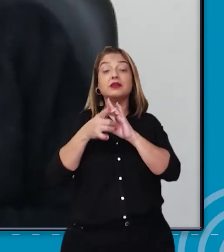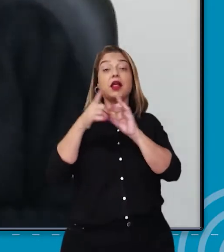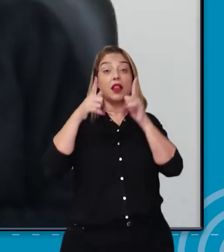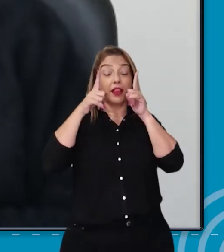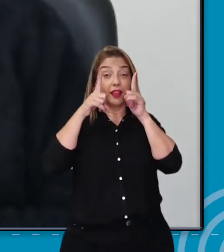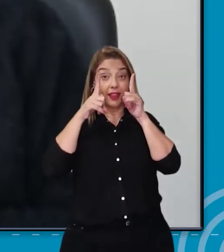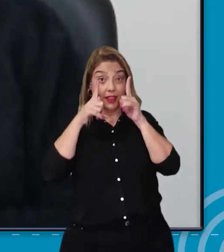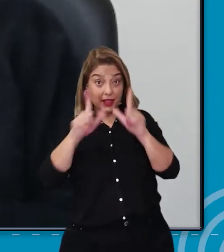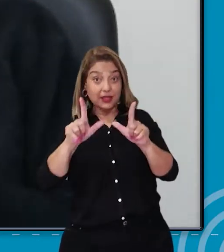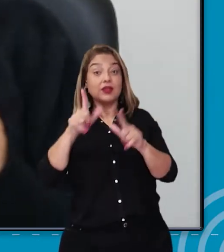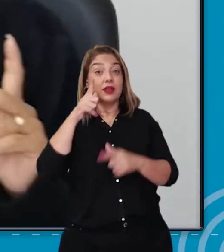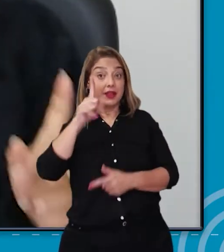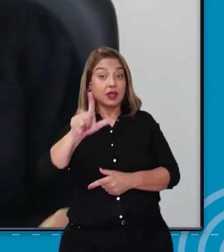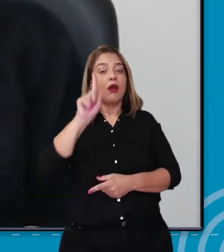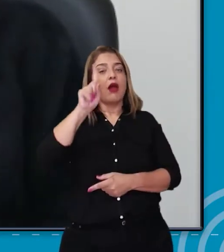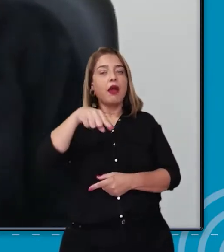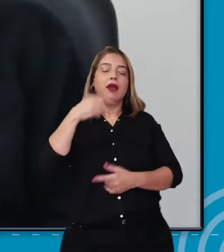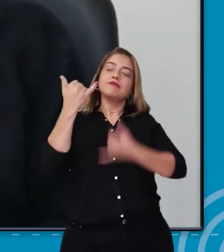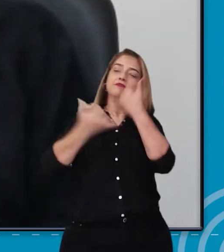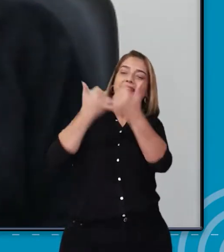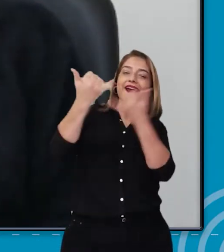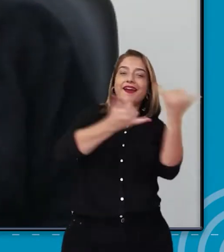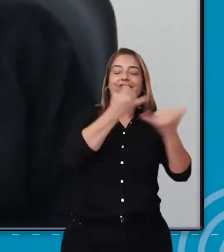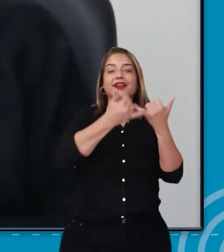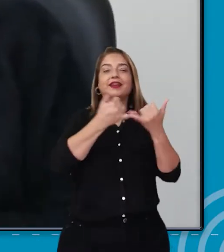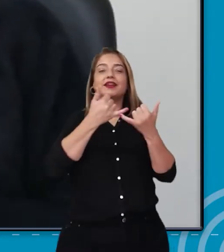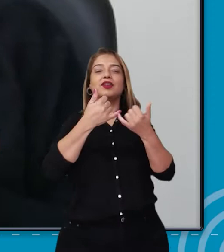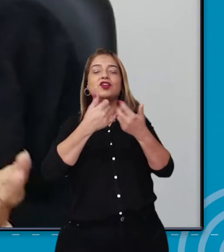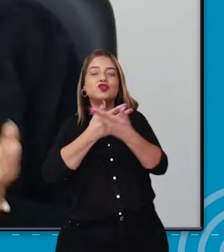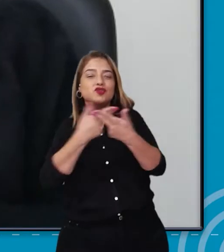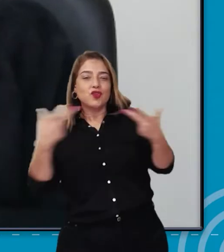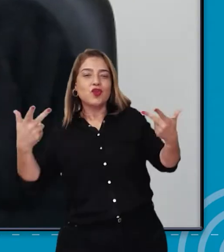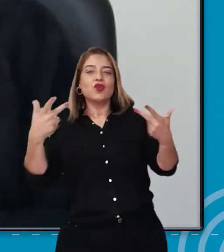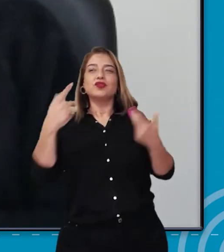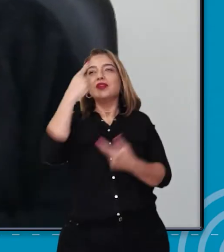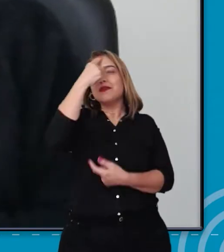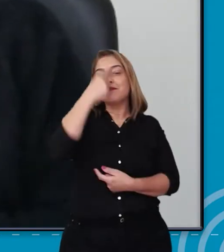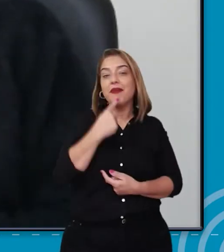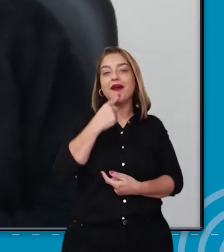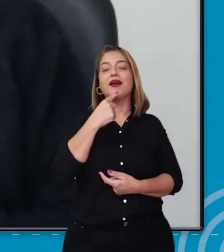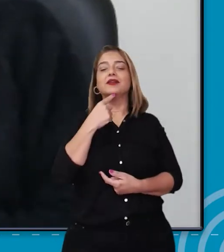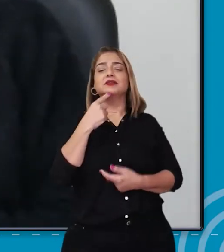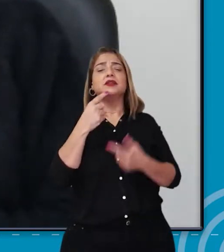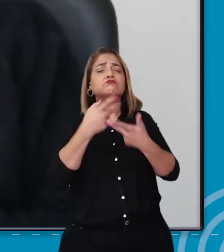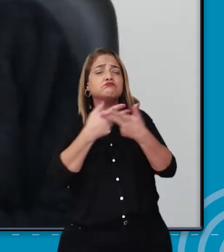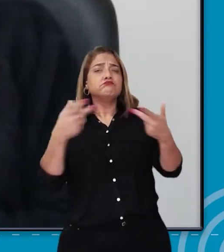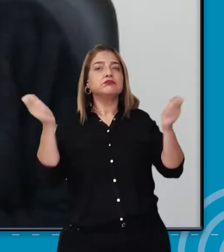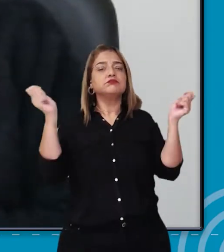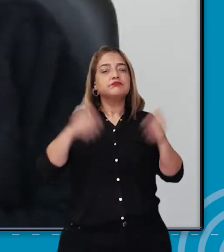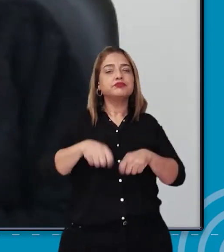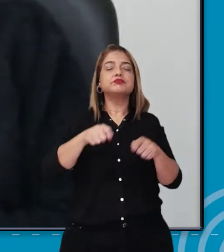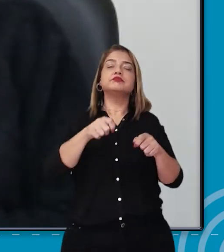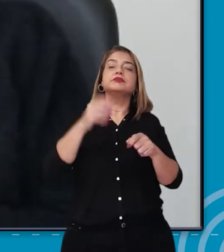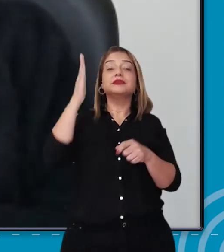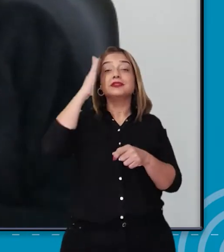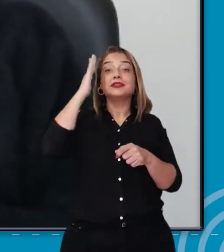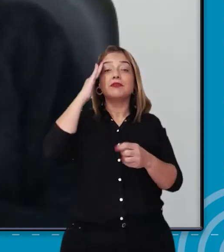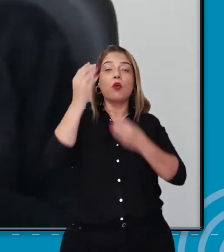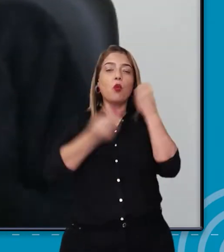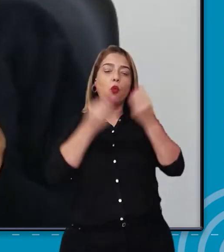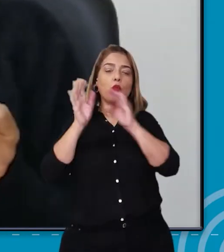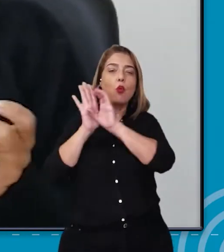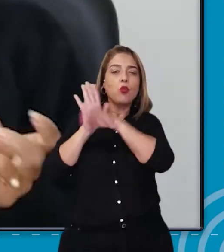lúdica, por meio de brincadeiras, de jogos, imagens que priorizam a assimilação de conceitos como